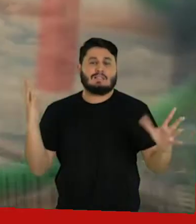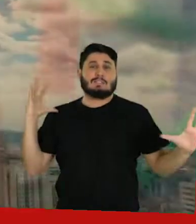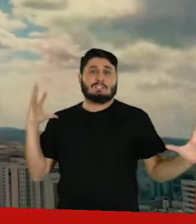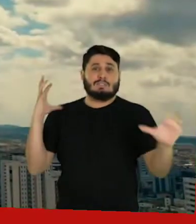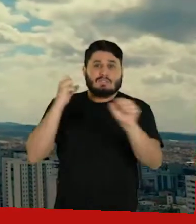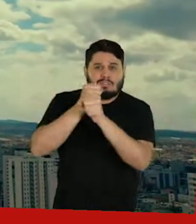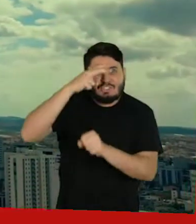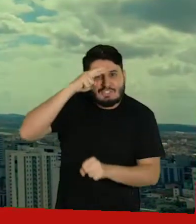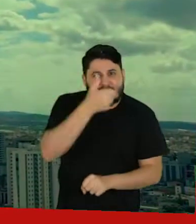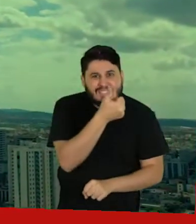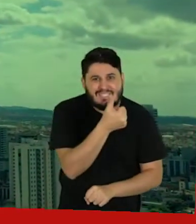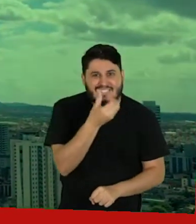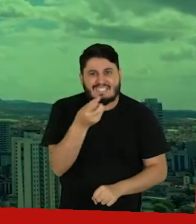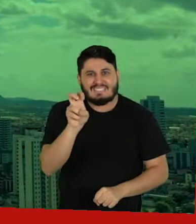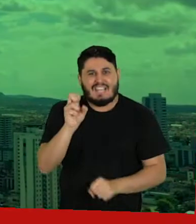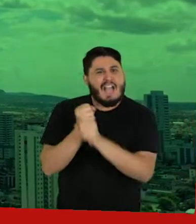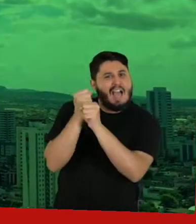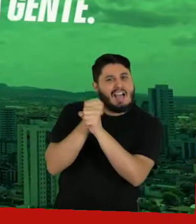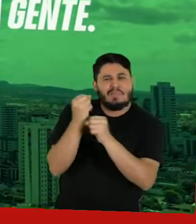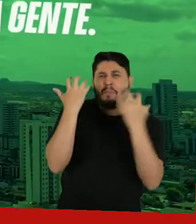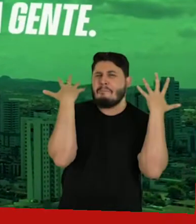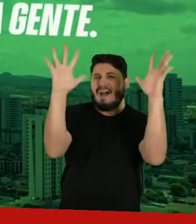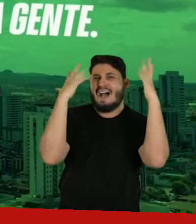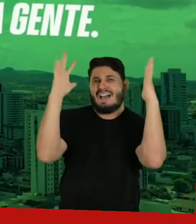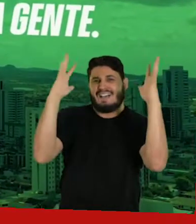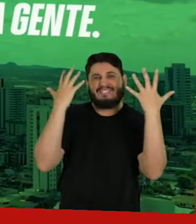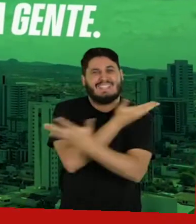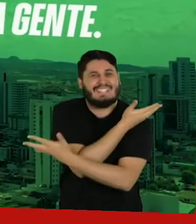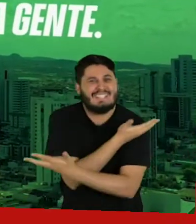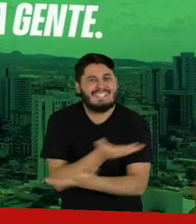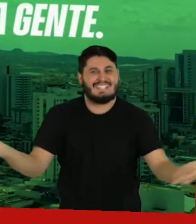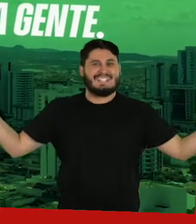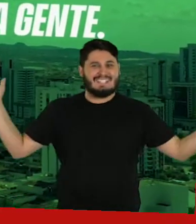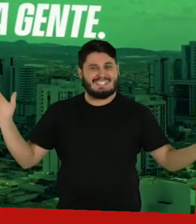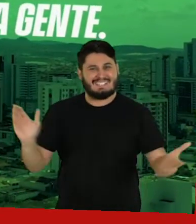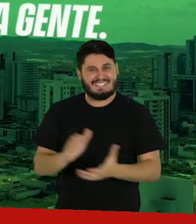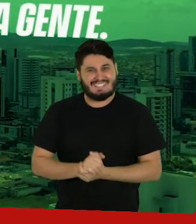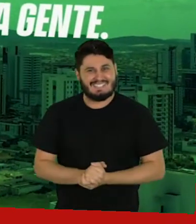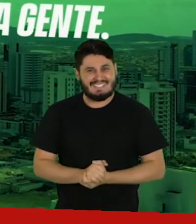Caruaru 165 anos. Parabéns minha cidade! Caruaru anos.